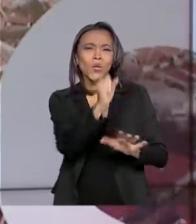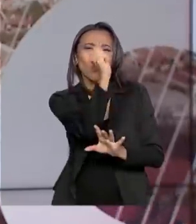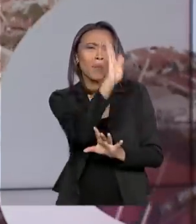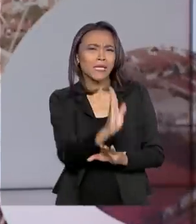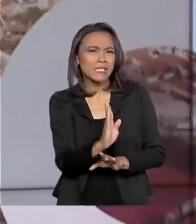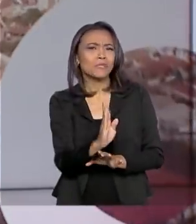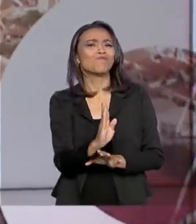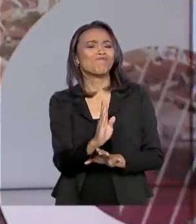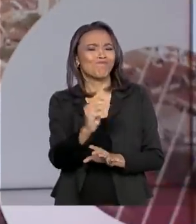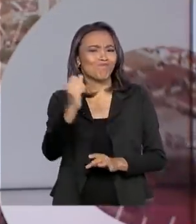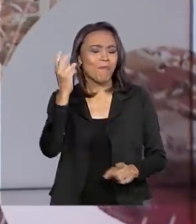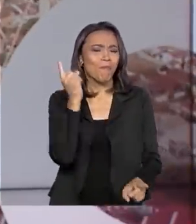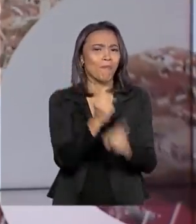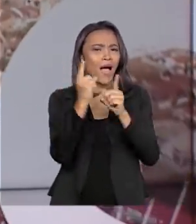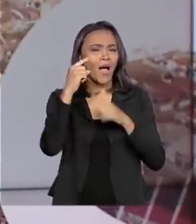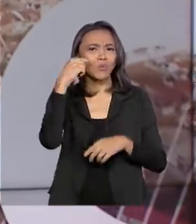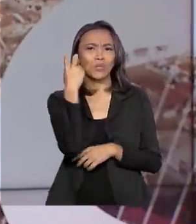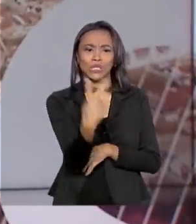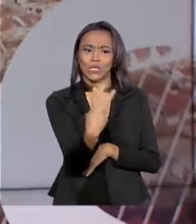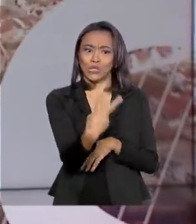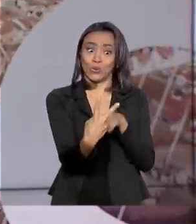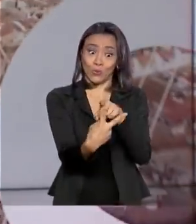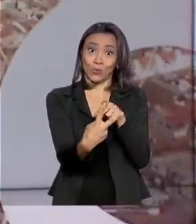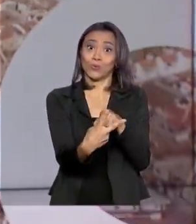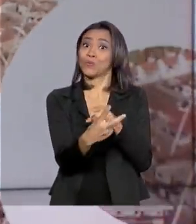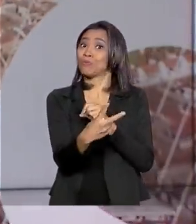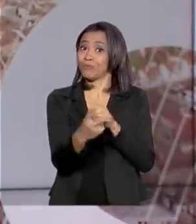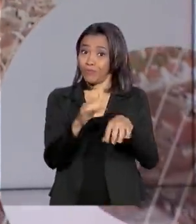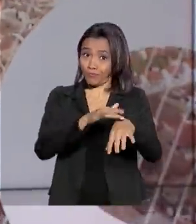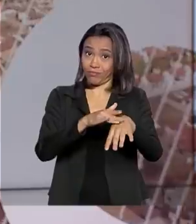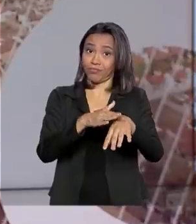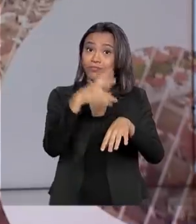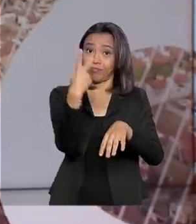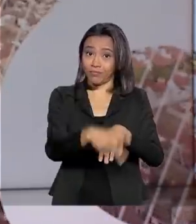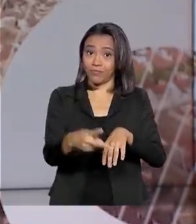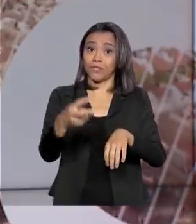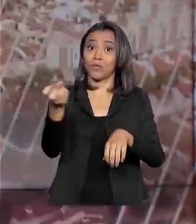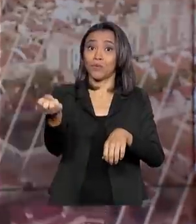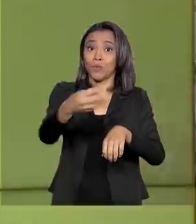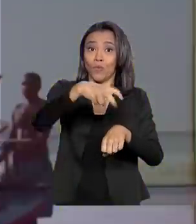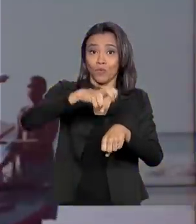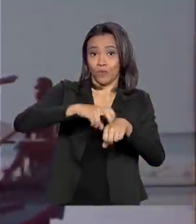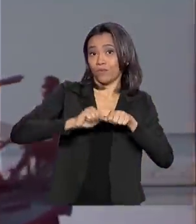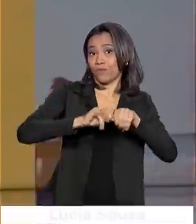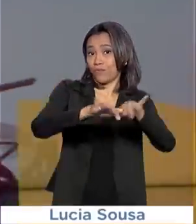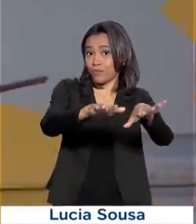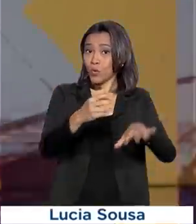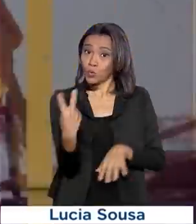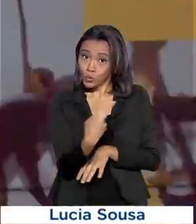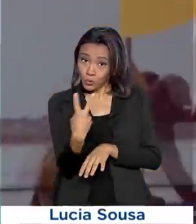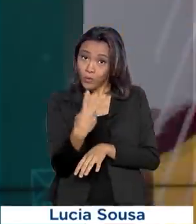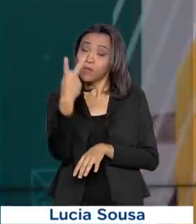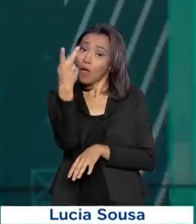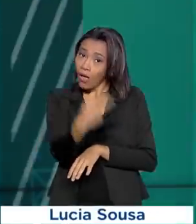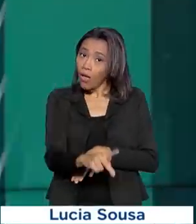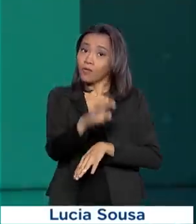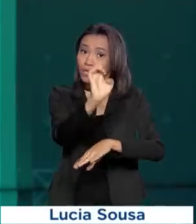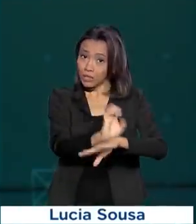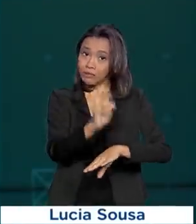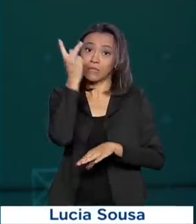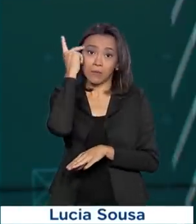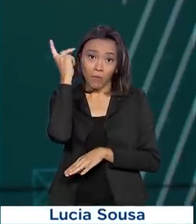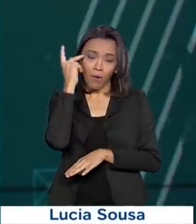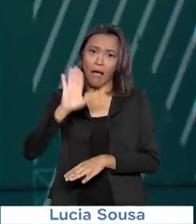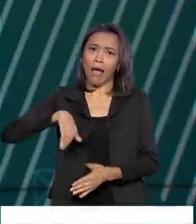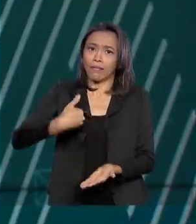confirmou o segundo caso importado do novo coronavírus. Os dois pacientes são de São Paulo. Até agora